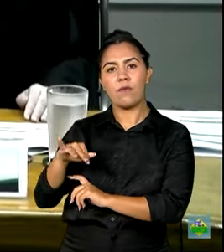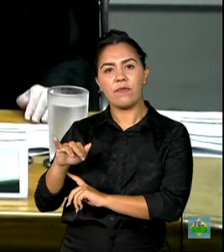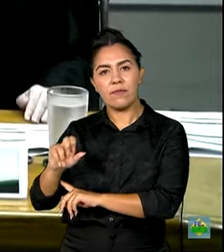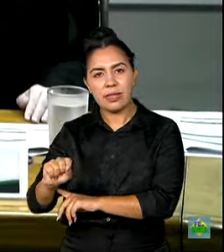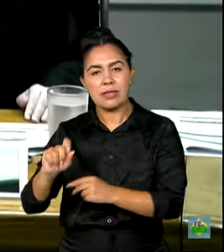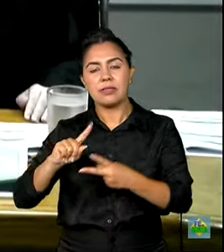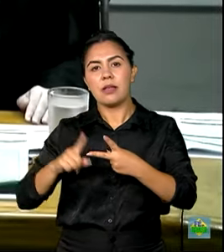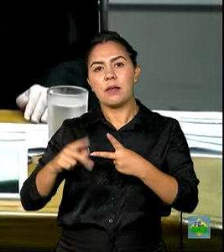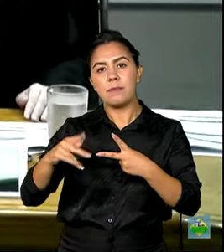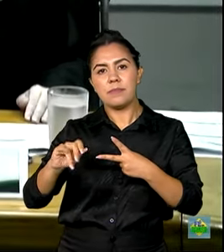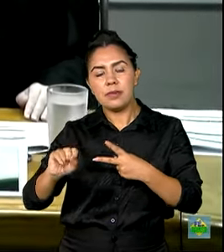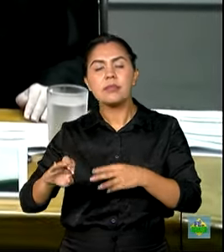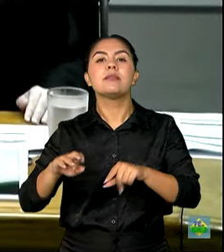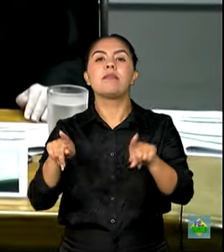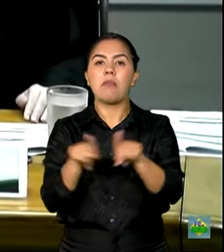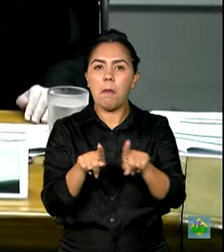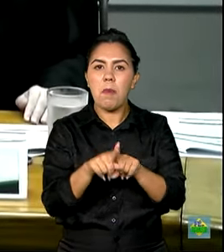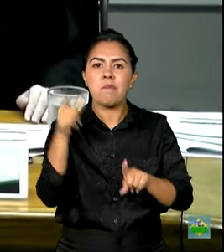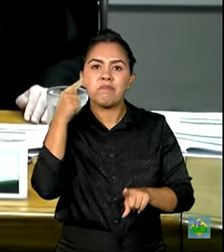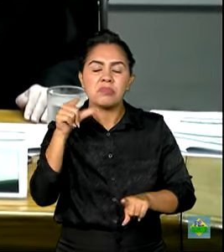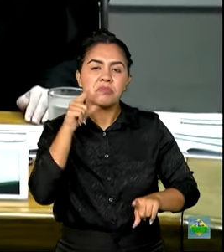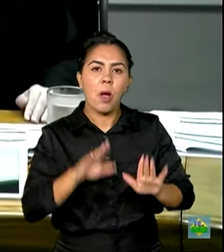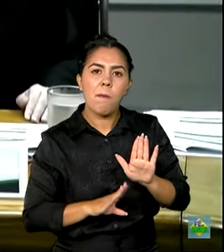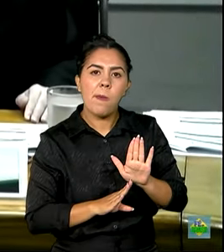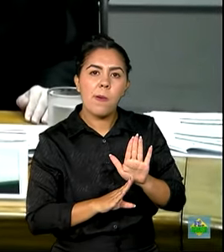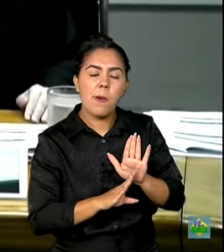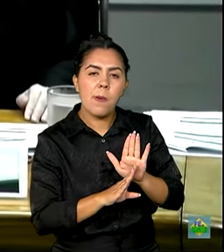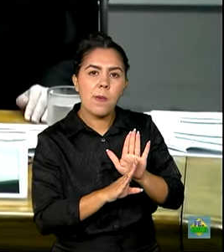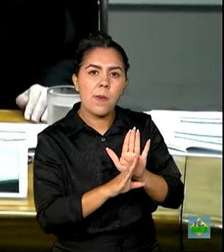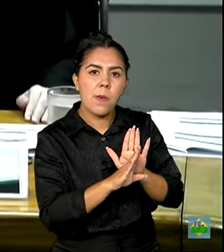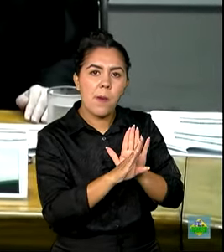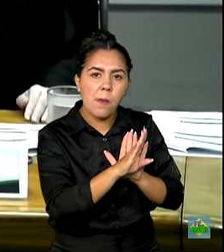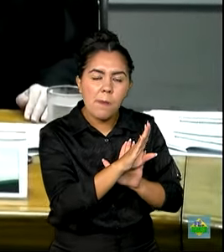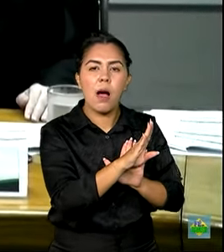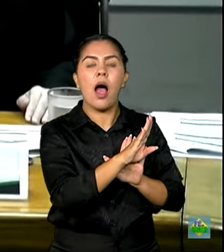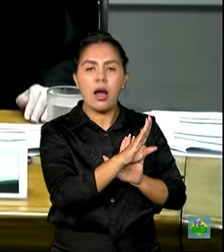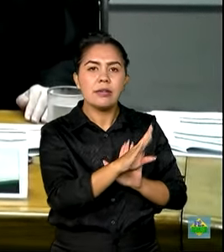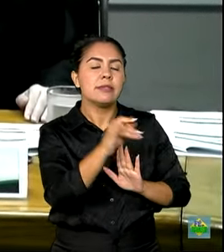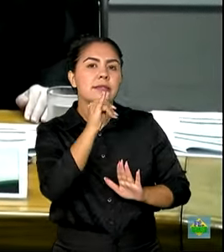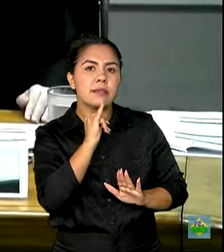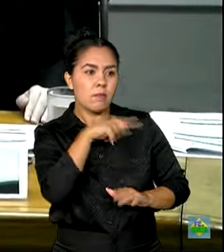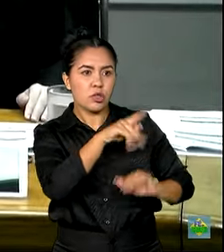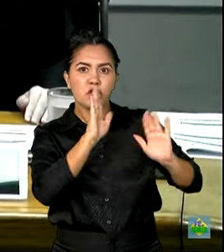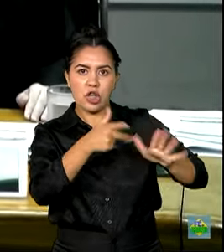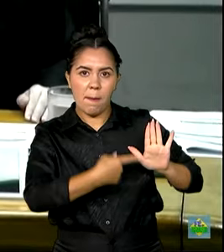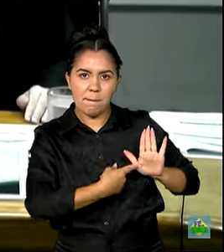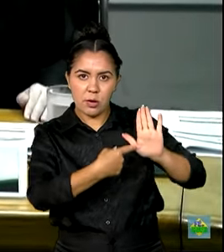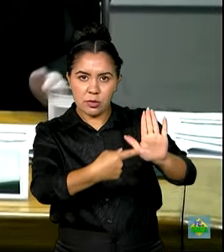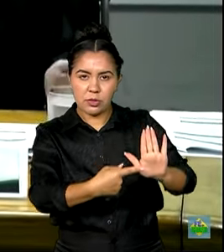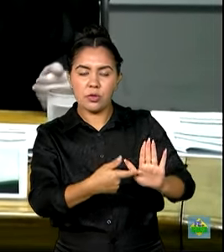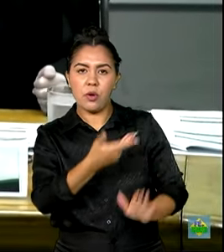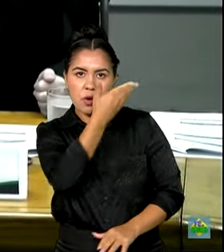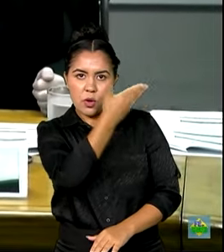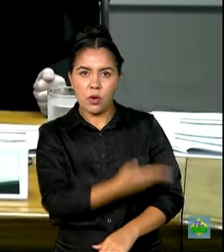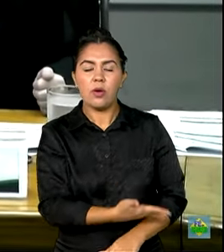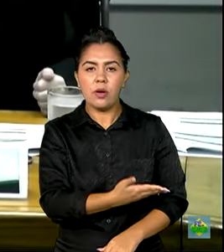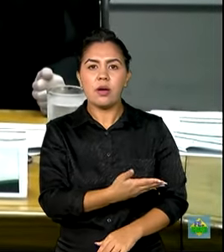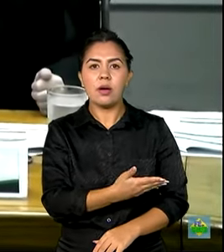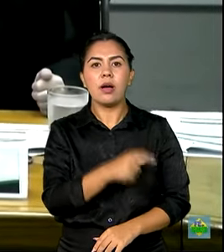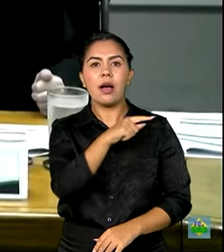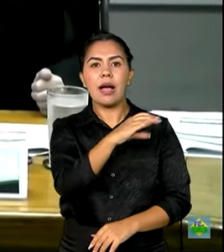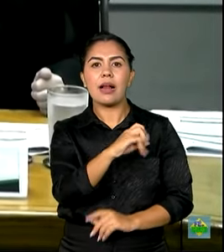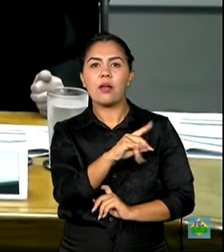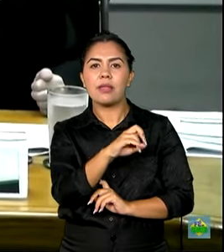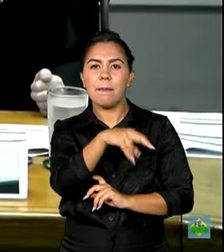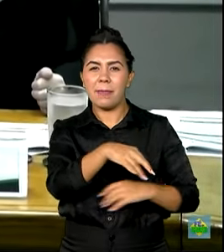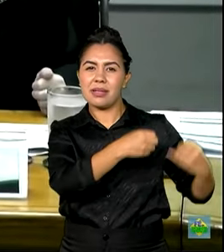parte por conta do crescimento de variáveis macroeconômicas, como apontado pelo doutor Claudemir quando falou da PMS